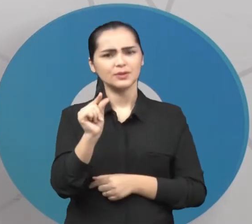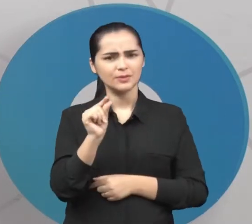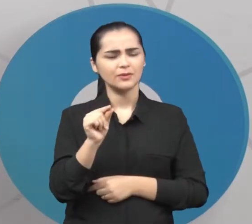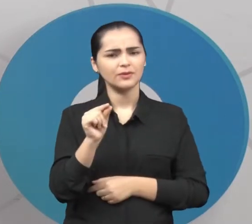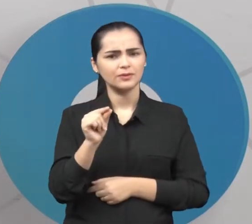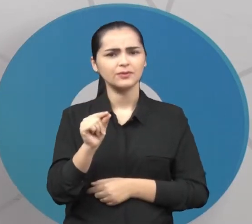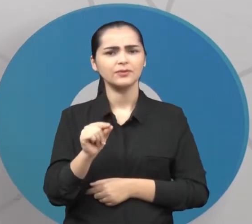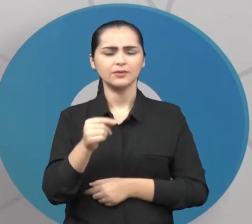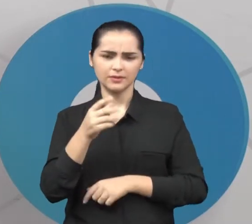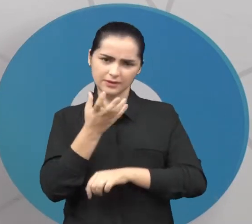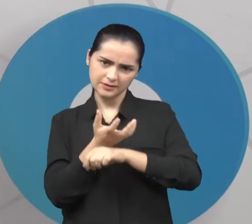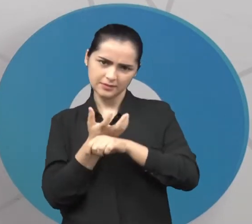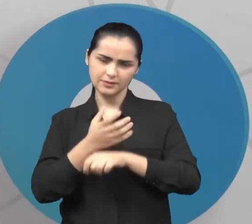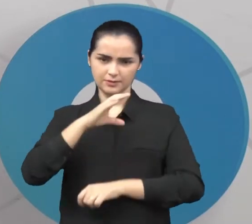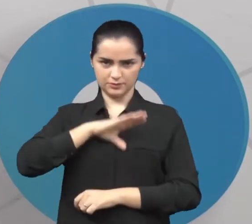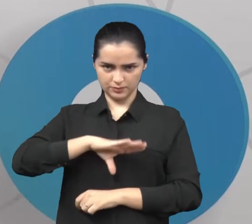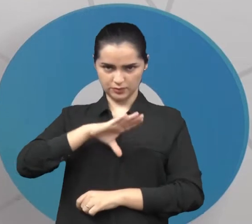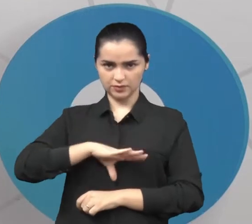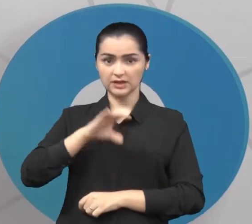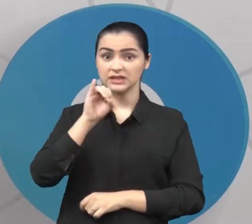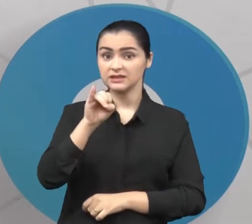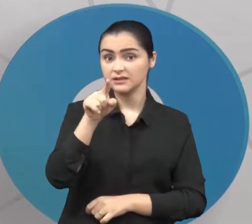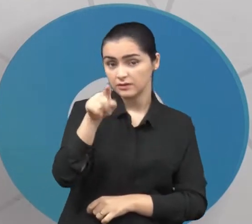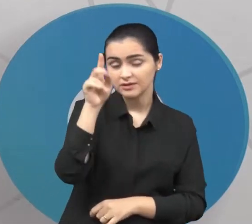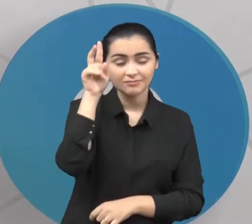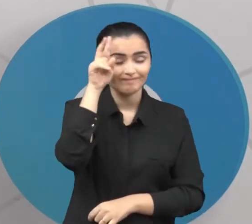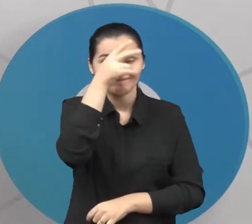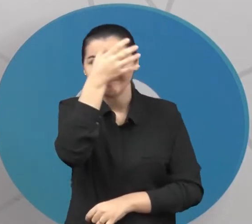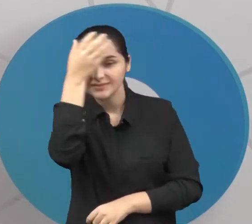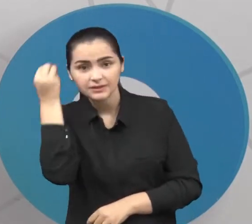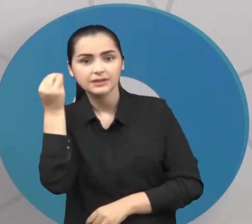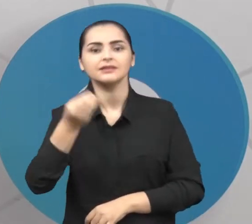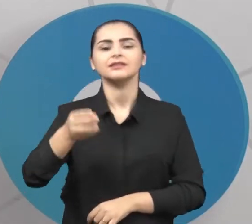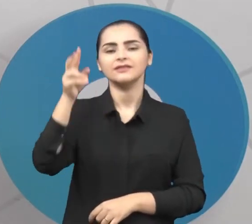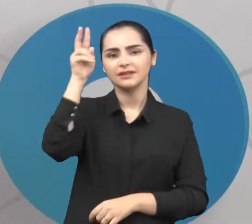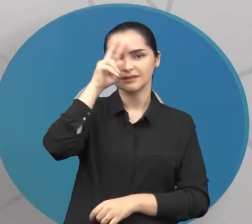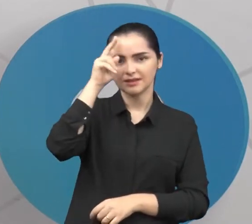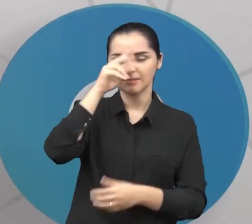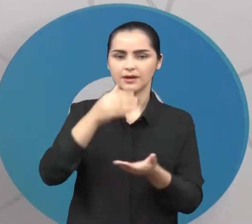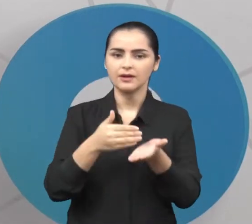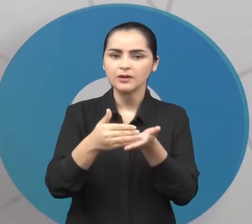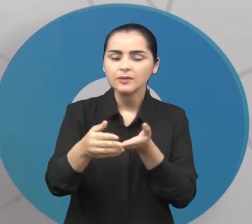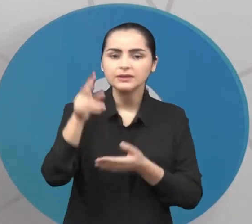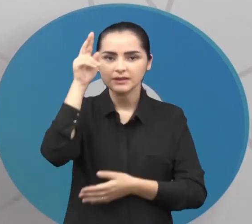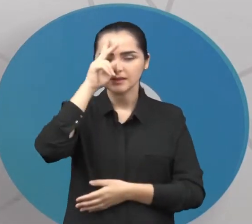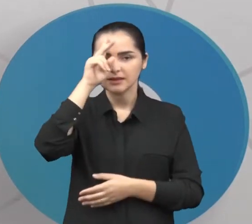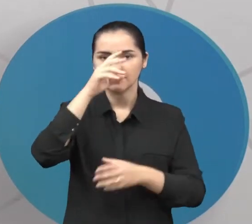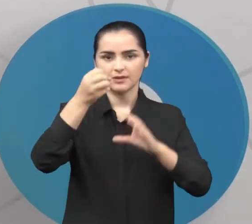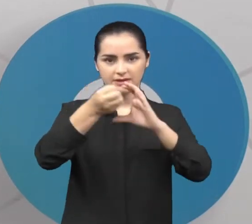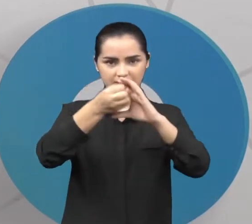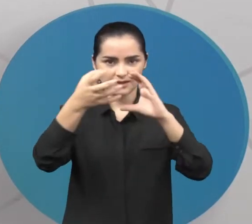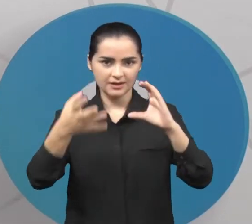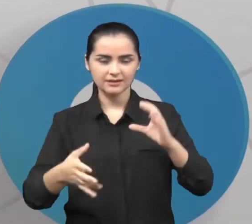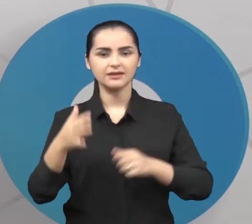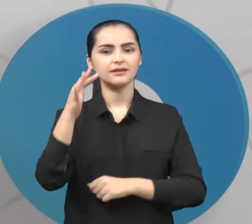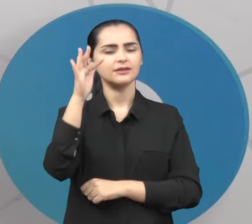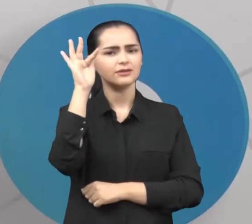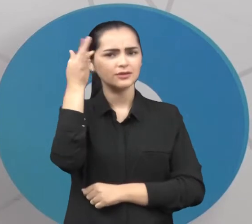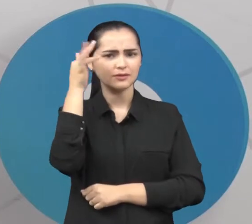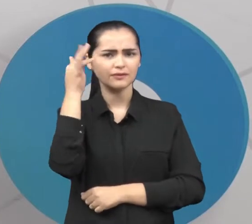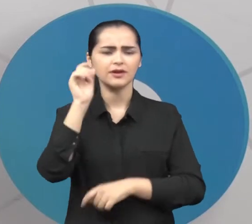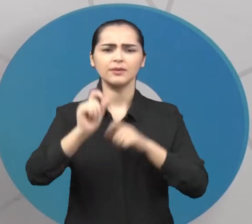Vocês lembram? E se não lembra, a vai relembrar agora. Vamos começar lembrando as características de uma fábula. O que